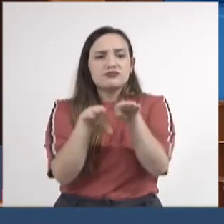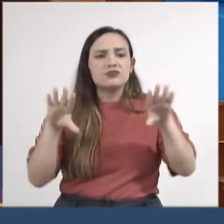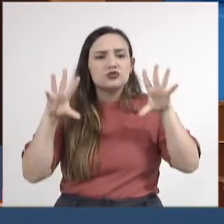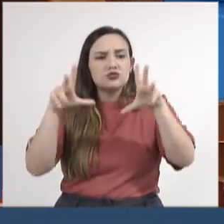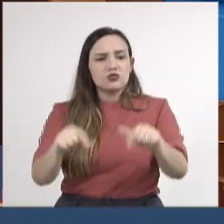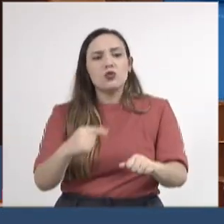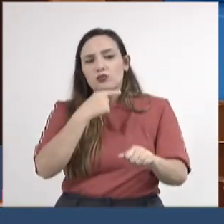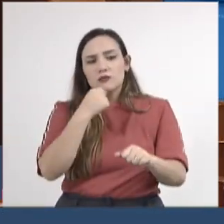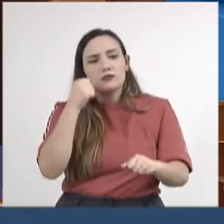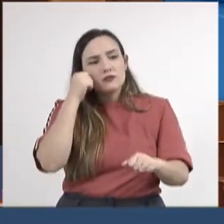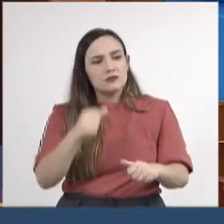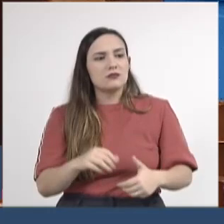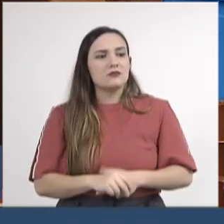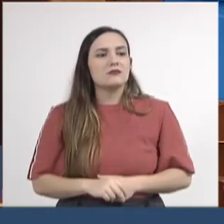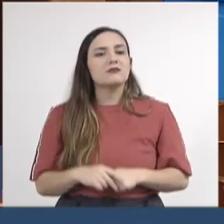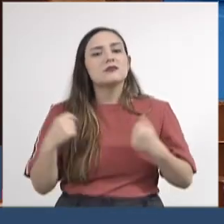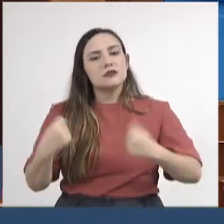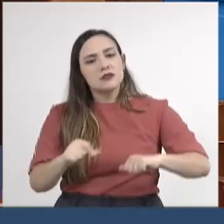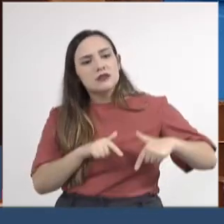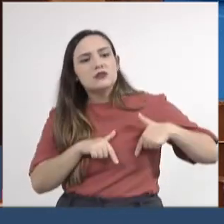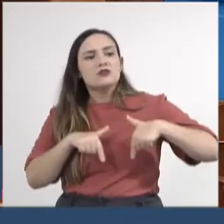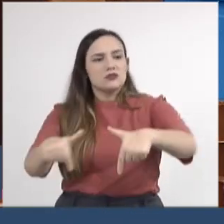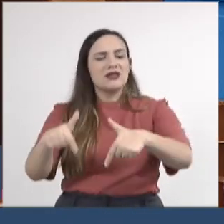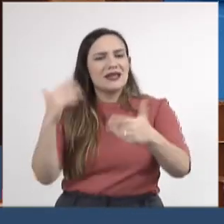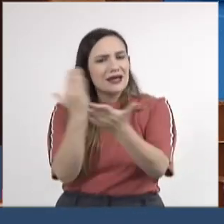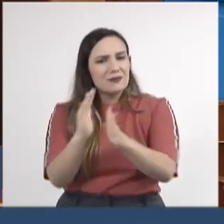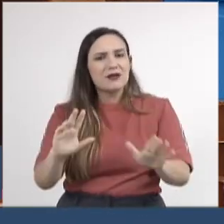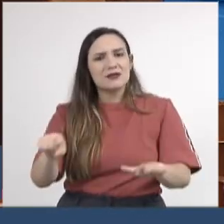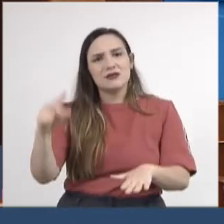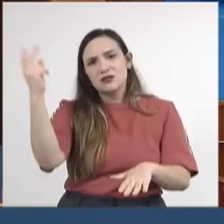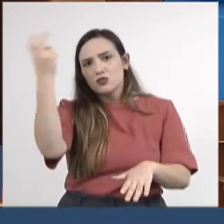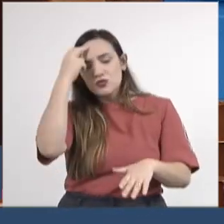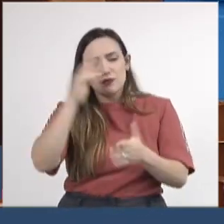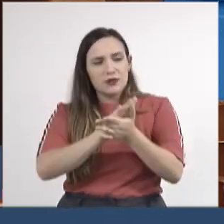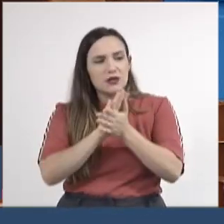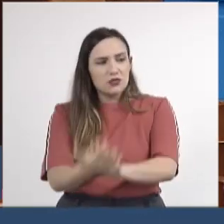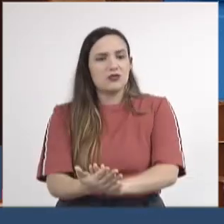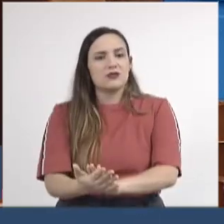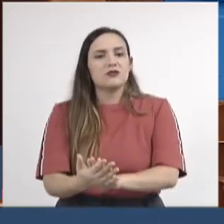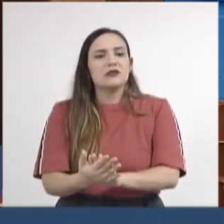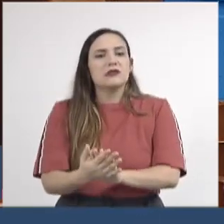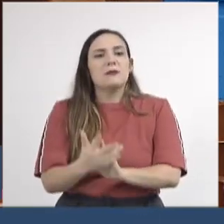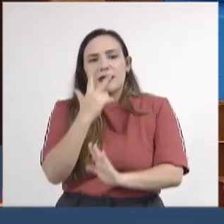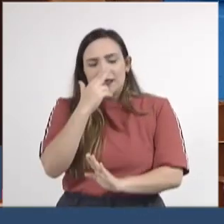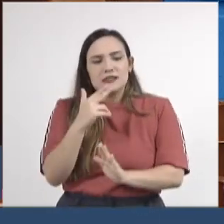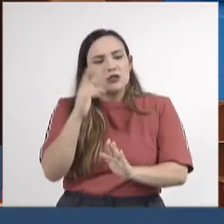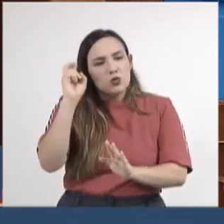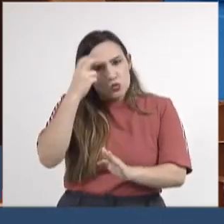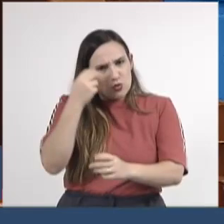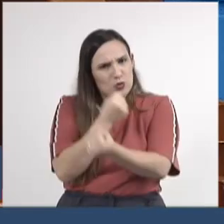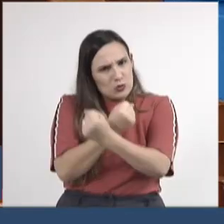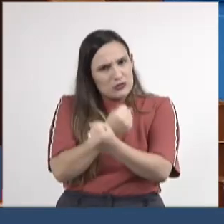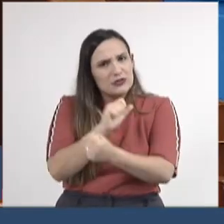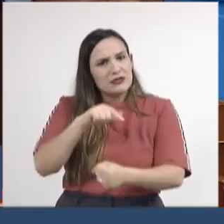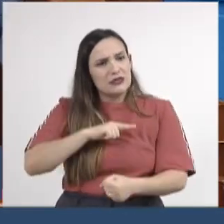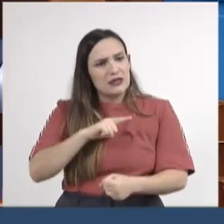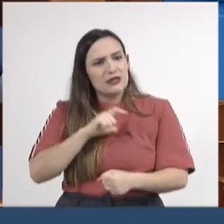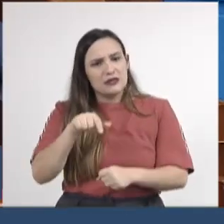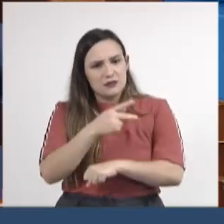e para todas. Nós precisamos lutar contra essa cultura racista, escravocrata que existe no nosso país.